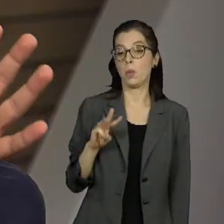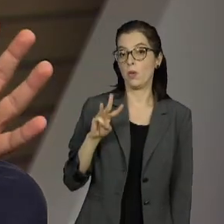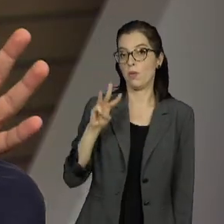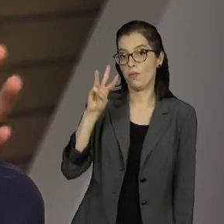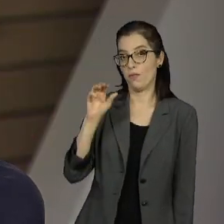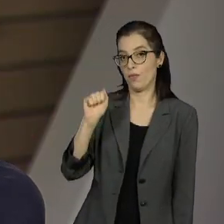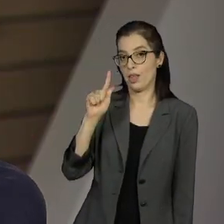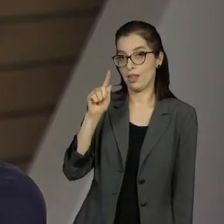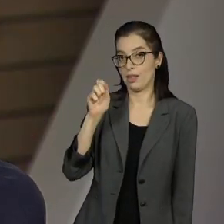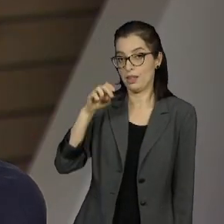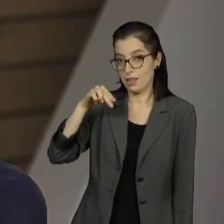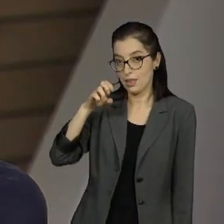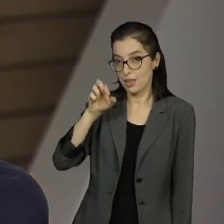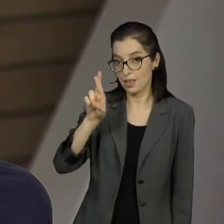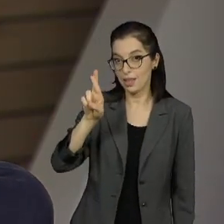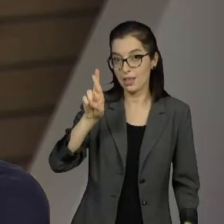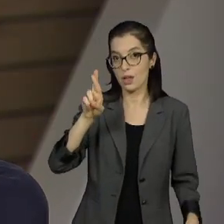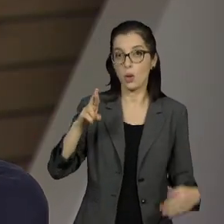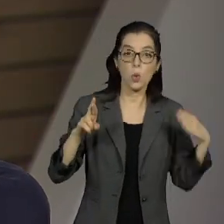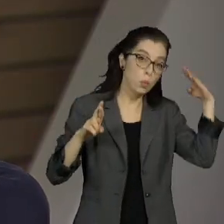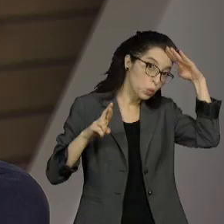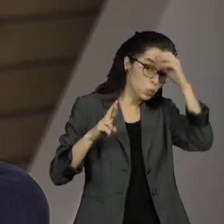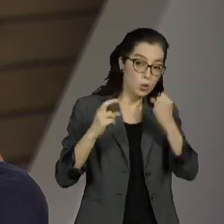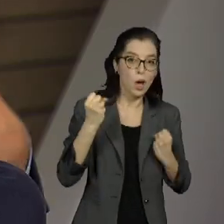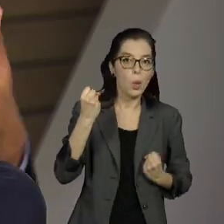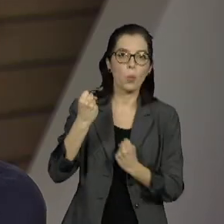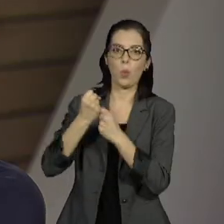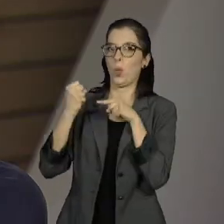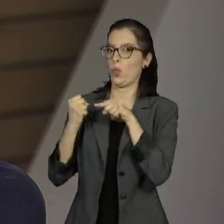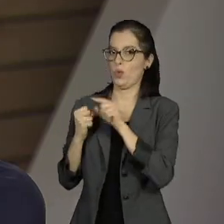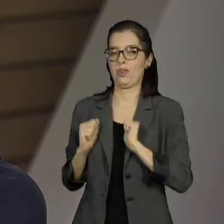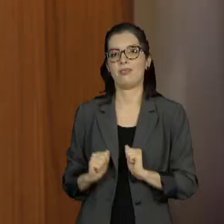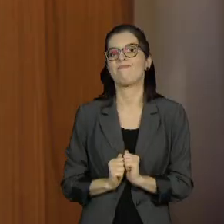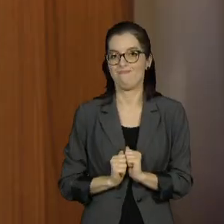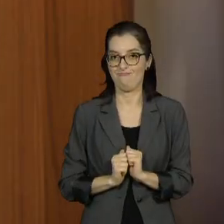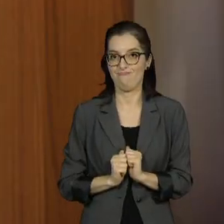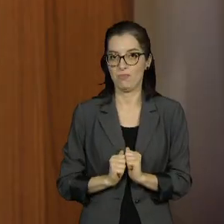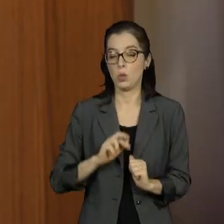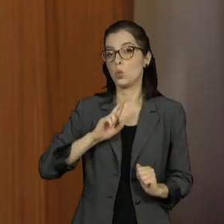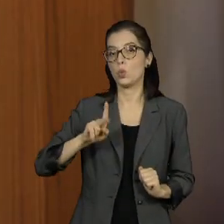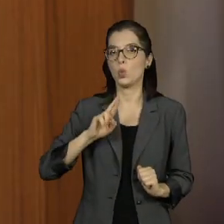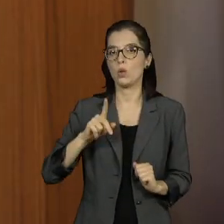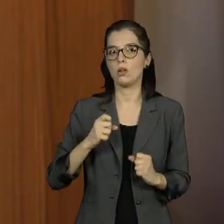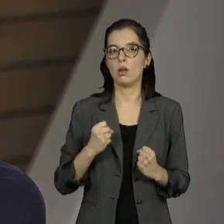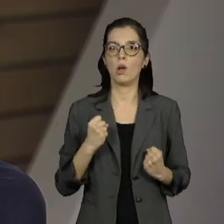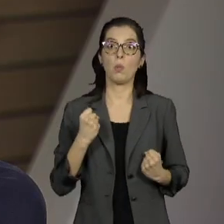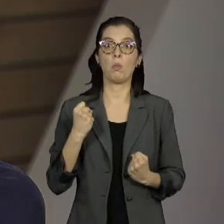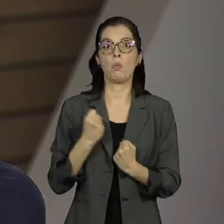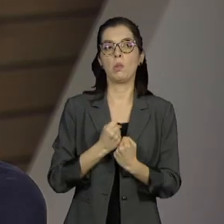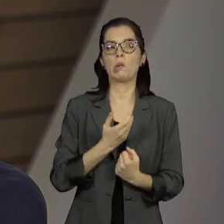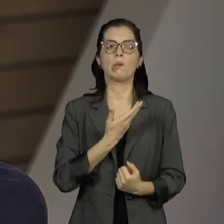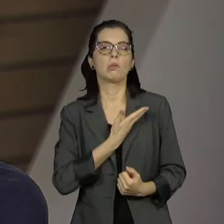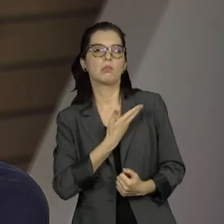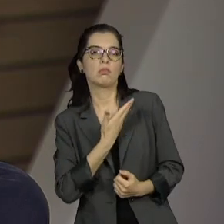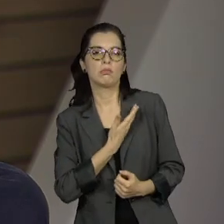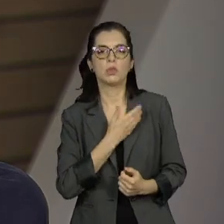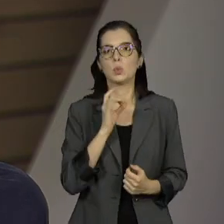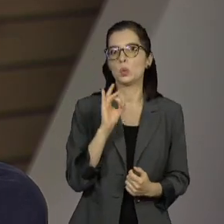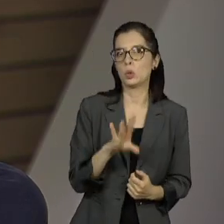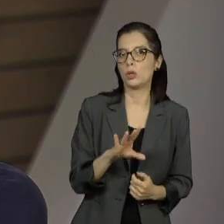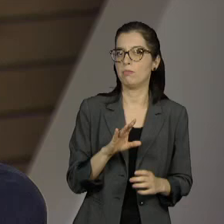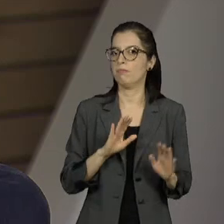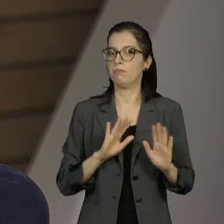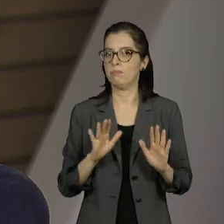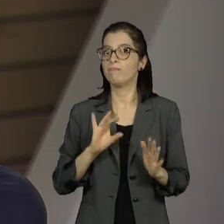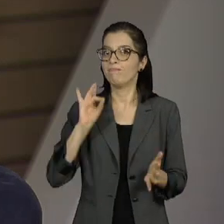oficial, que era uma simpatia do presidente, mas acho que colou essa pecha nele de ser o candidato do bolsonarismo.